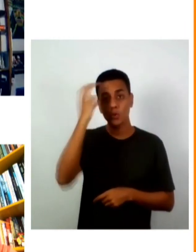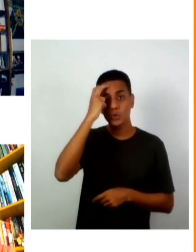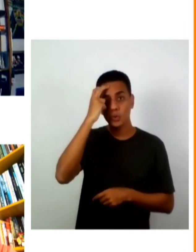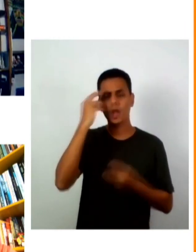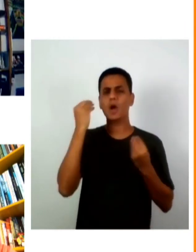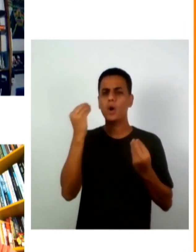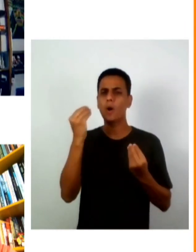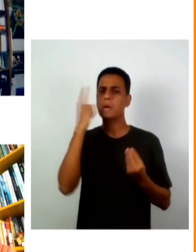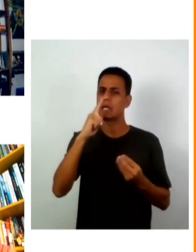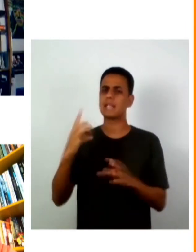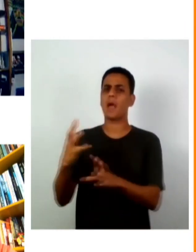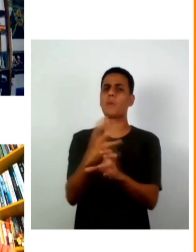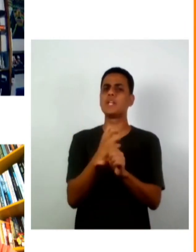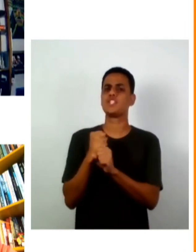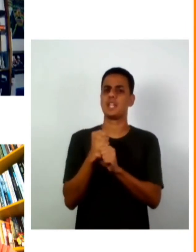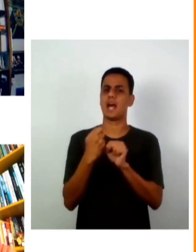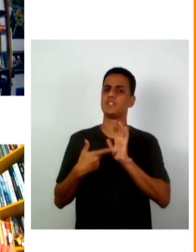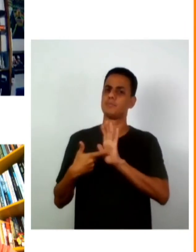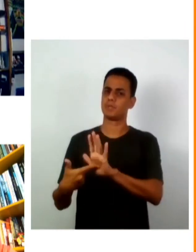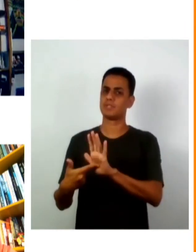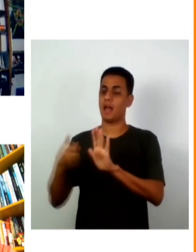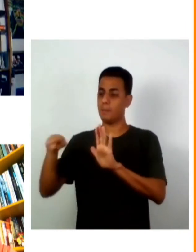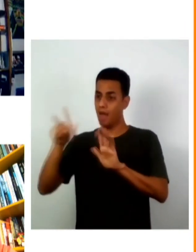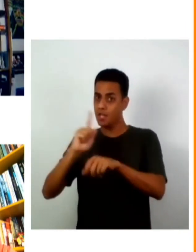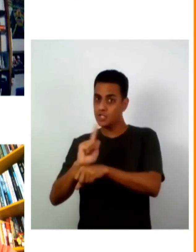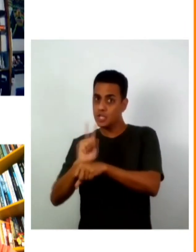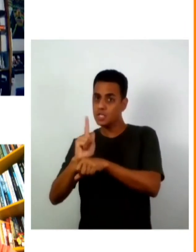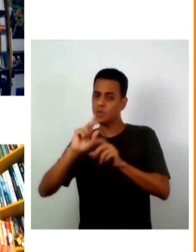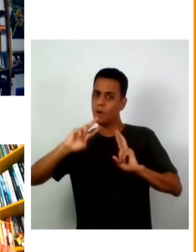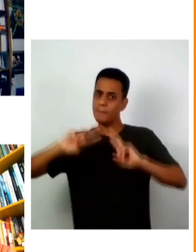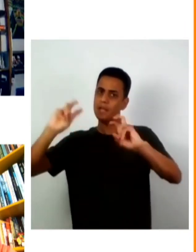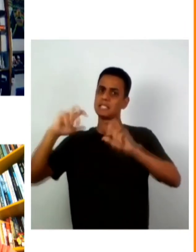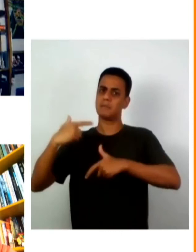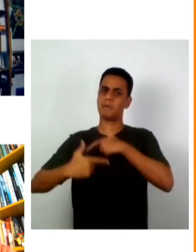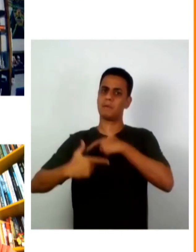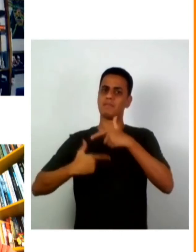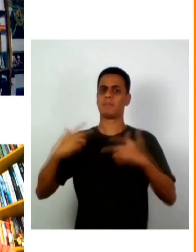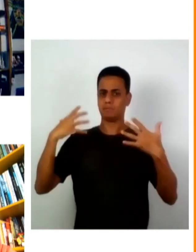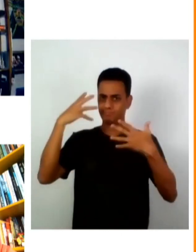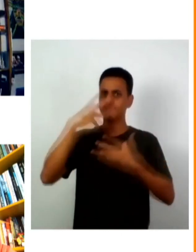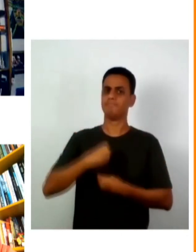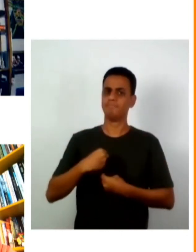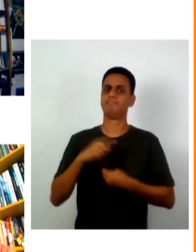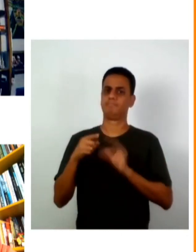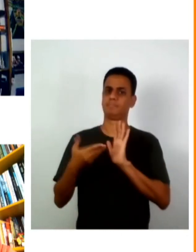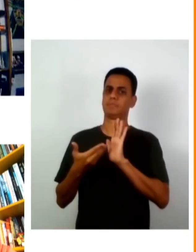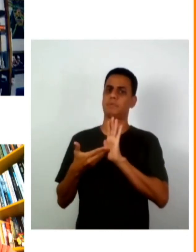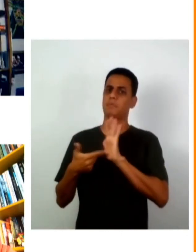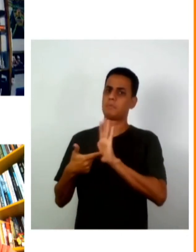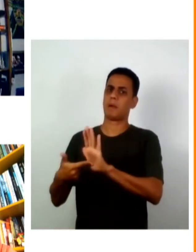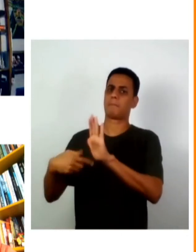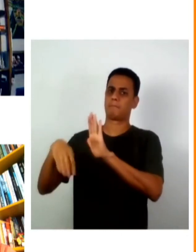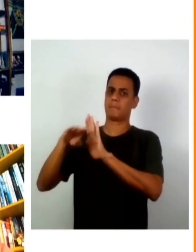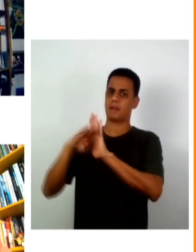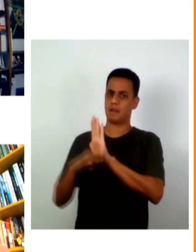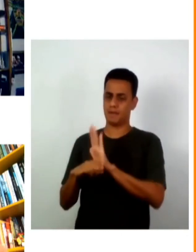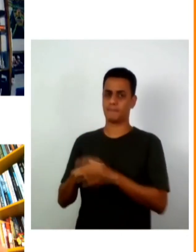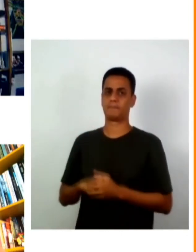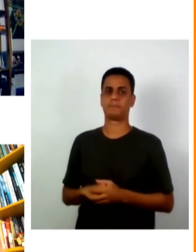vejam as capilaridades desse lindo trabalho e para a Paula